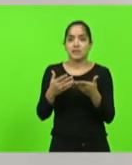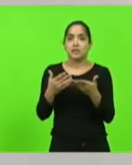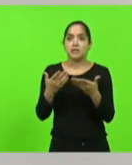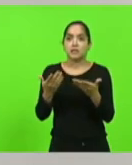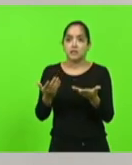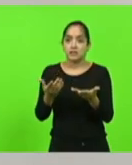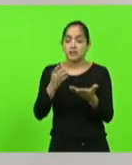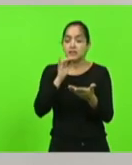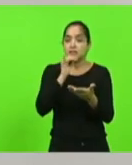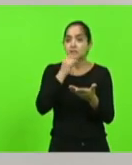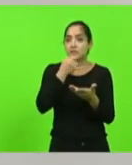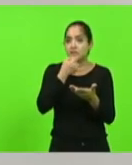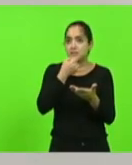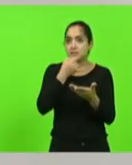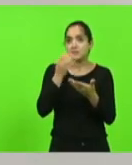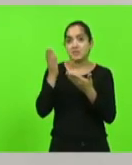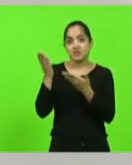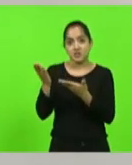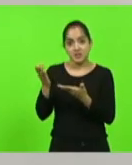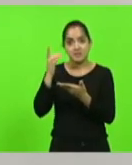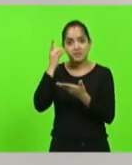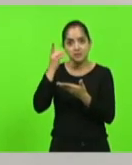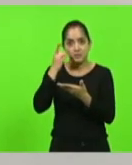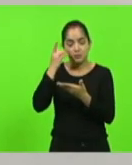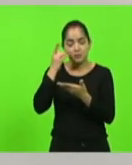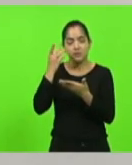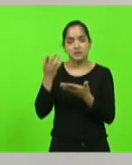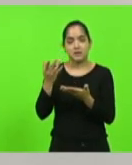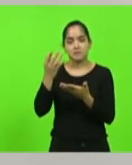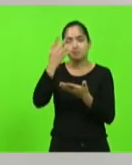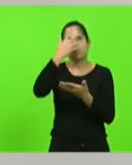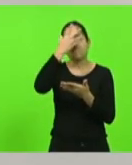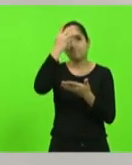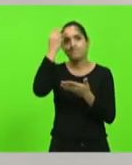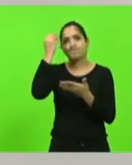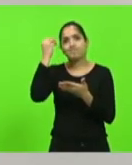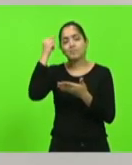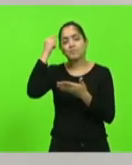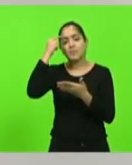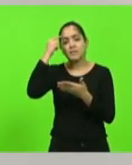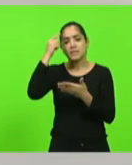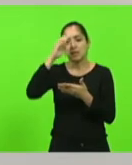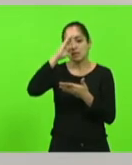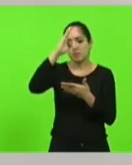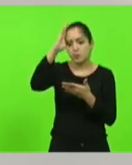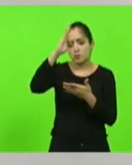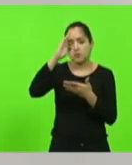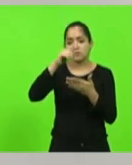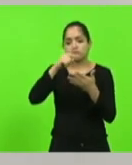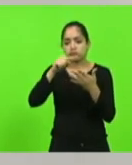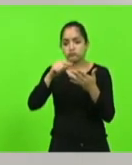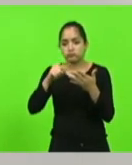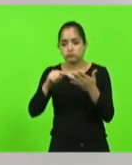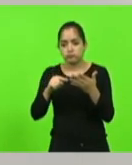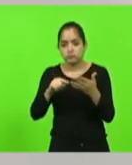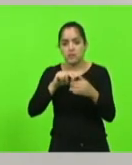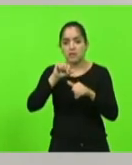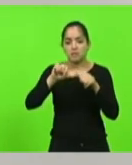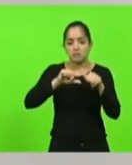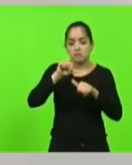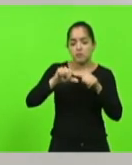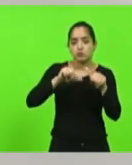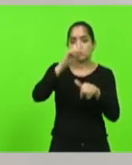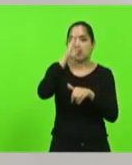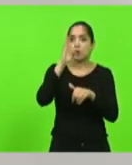o deputado Arthur, ele esqueceu de pensar nas prioridades, naquilo que eu falei que pode mudar o Brasil.